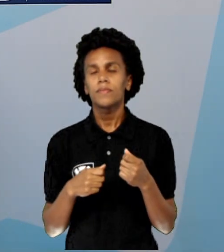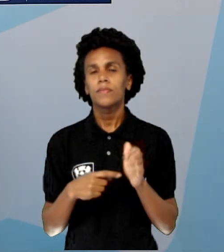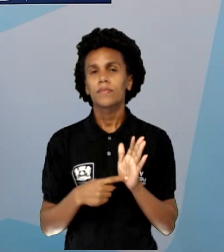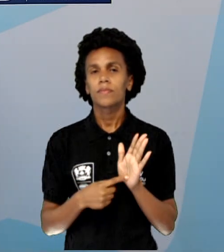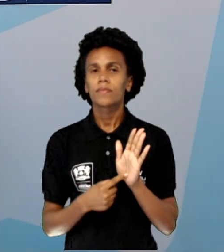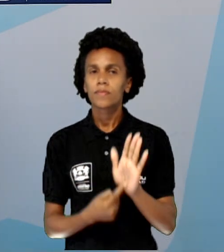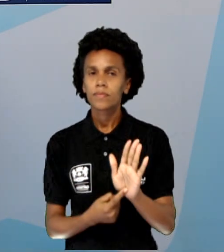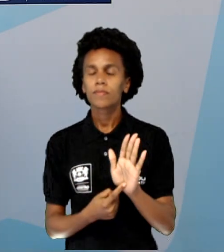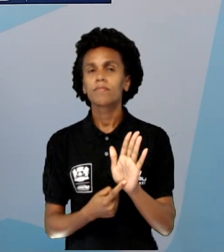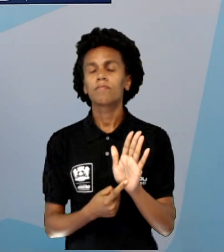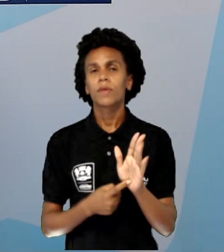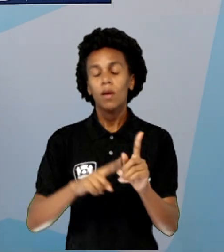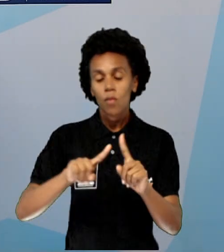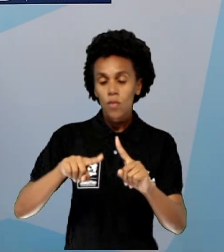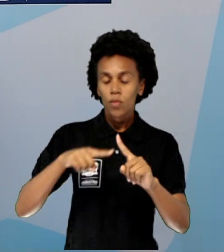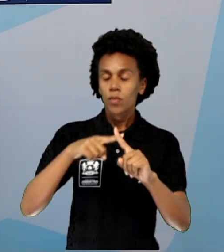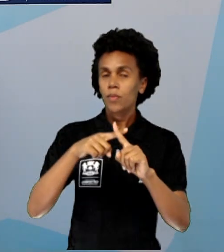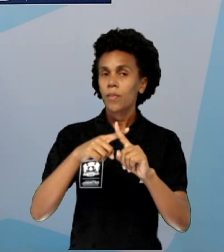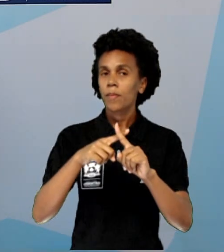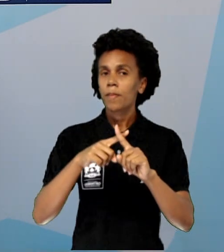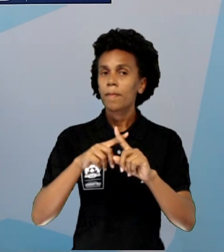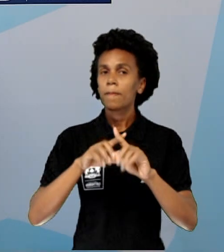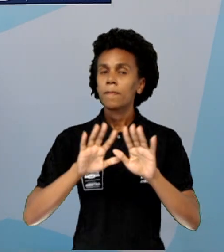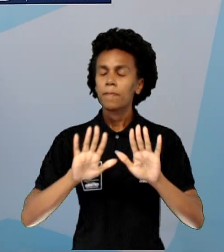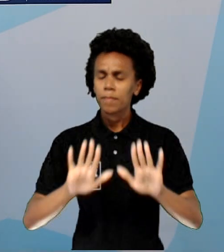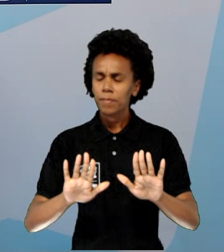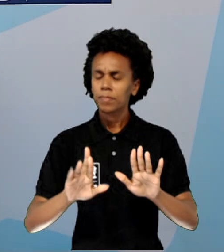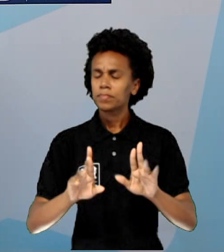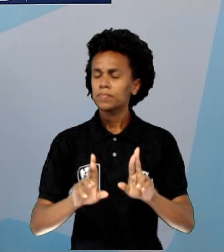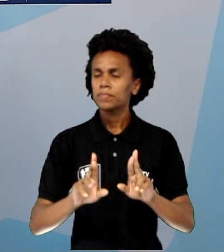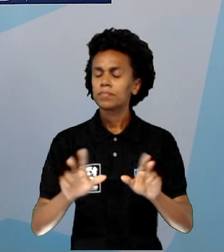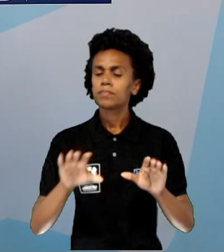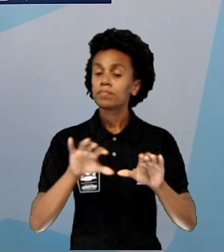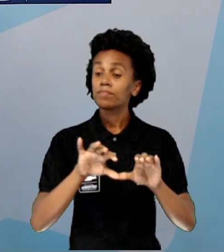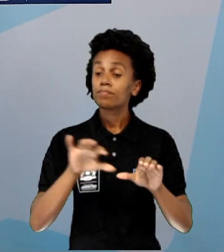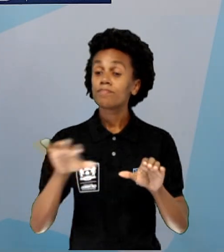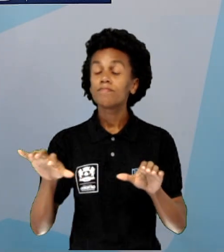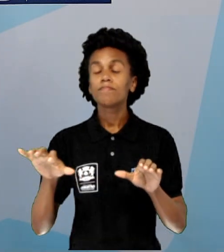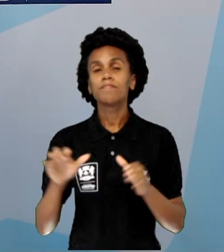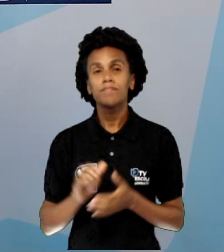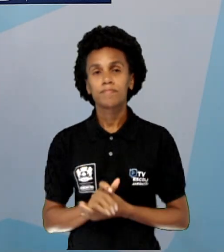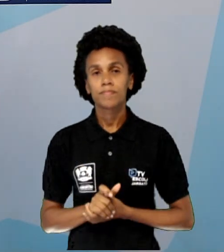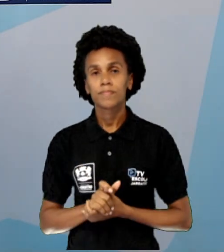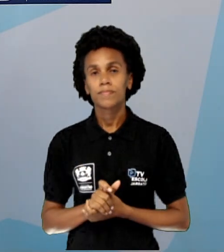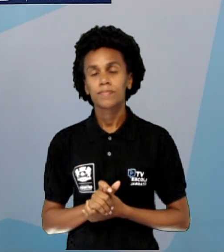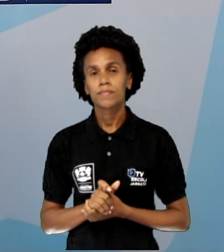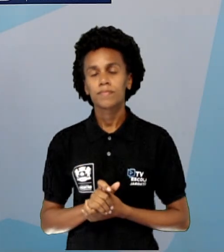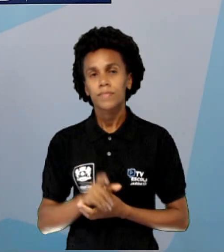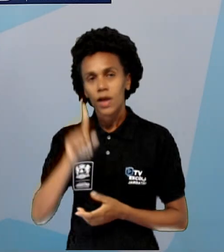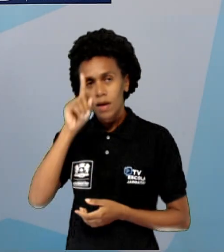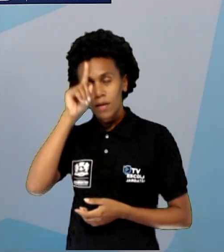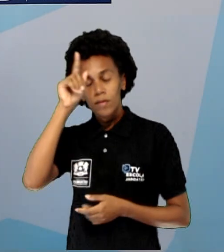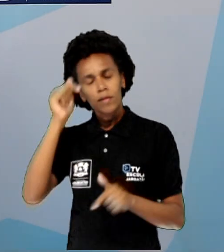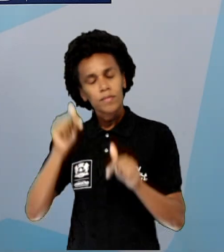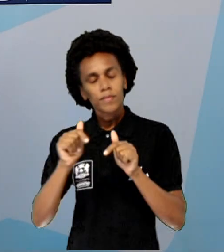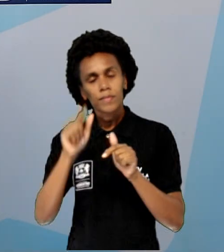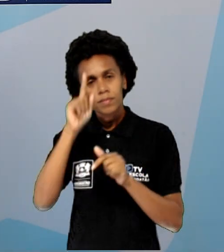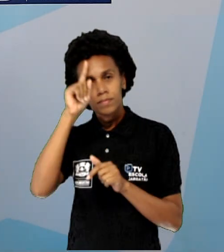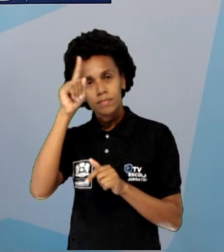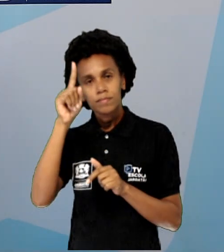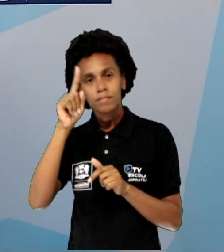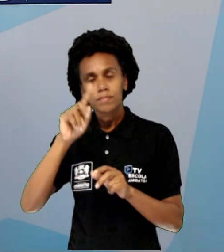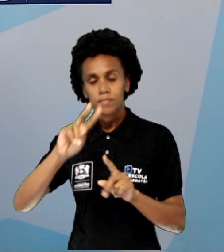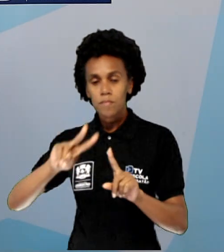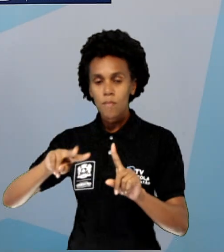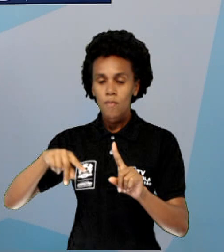mas é um caso particular, porque a gente vai trabalhar com a ideia de multiplicação com os mesmos valores. Não